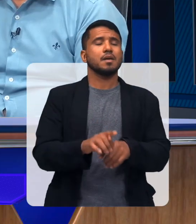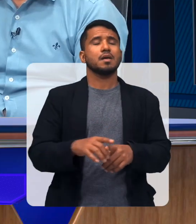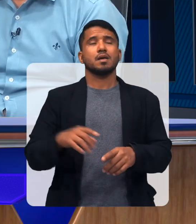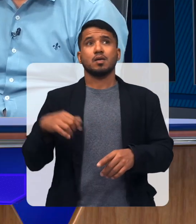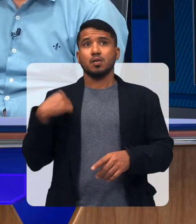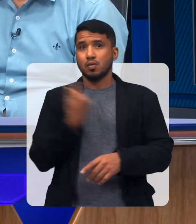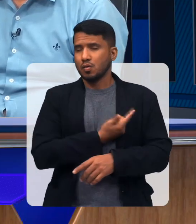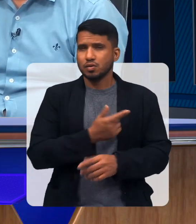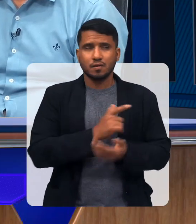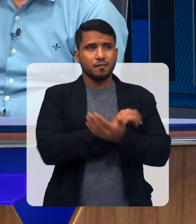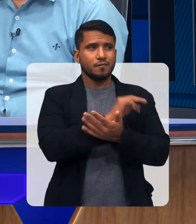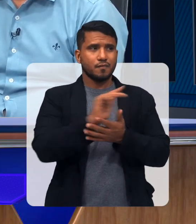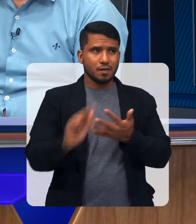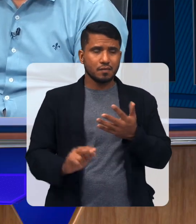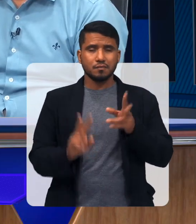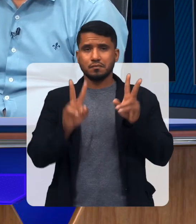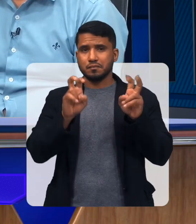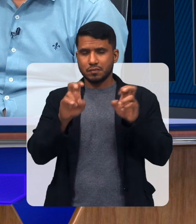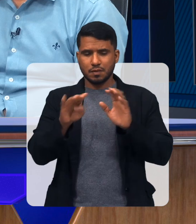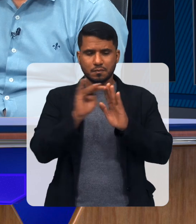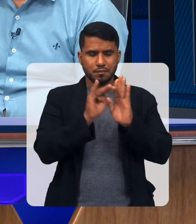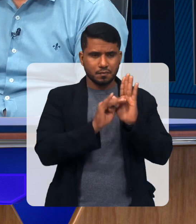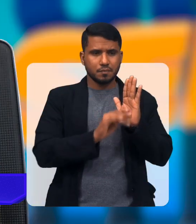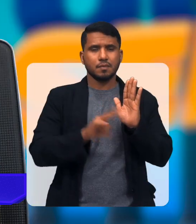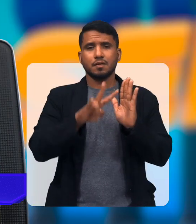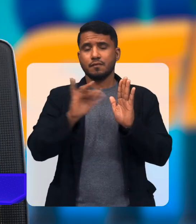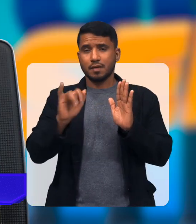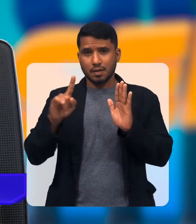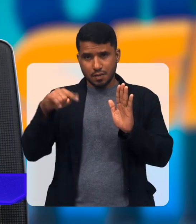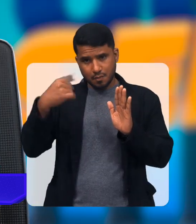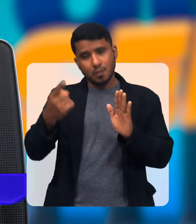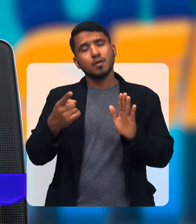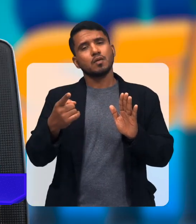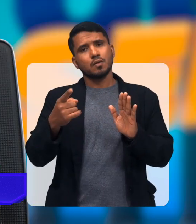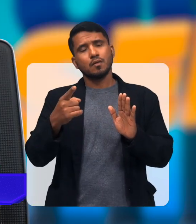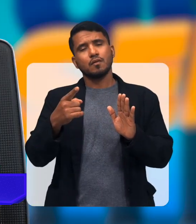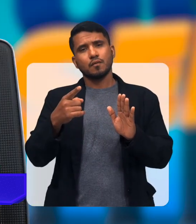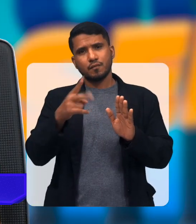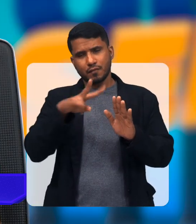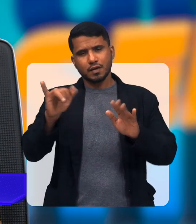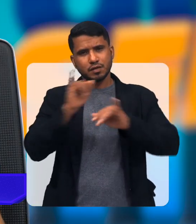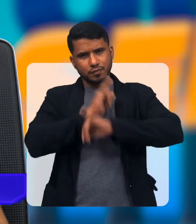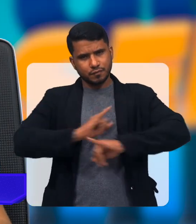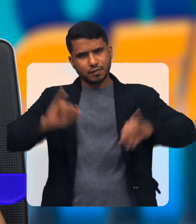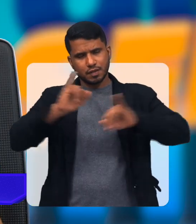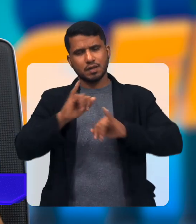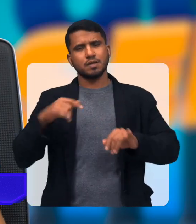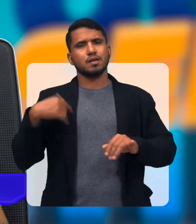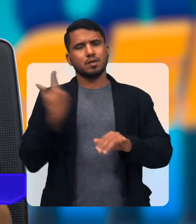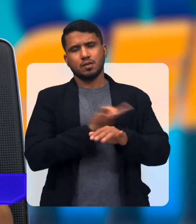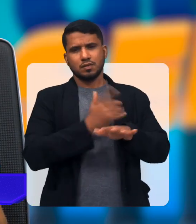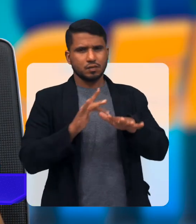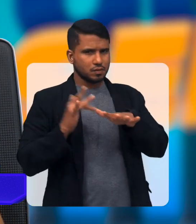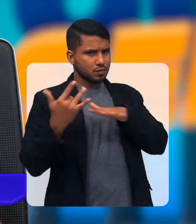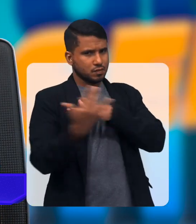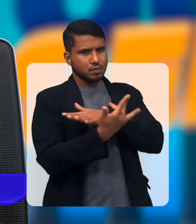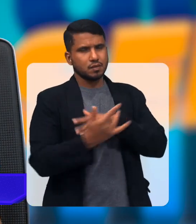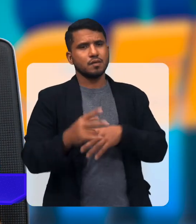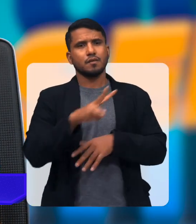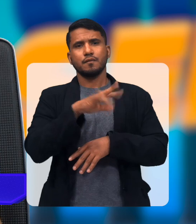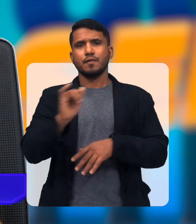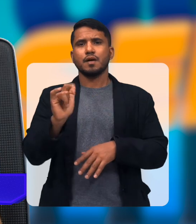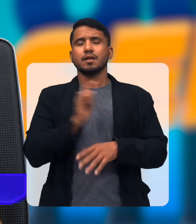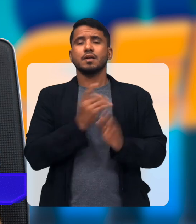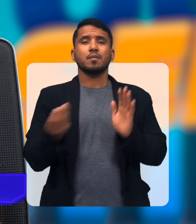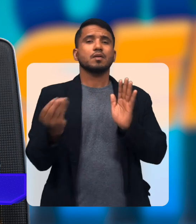BPC também Então a gente tem uma vasta programação que depois a gente pode... A gente vai estar divulgando